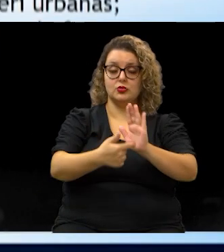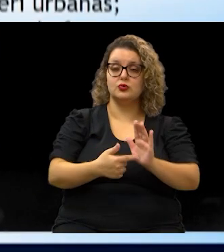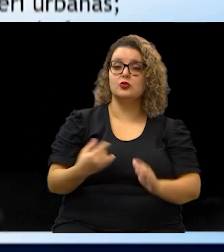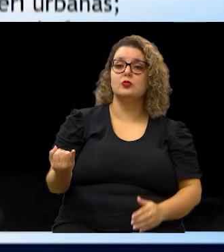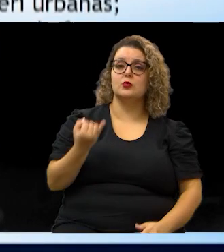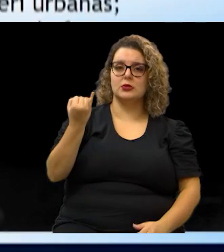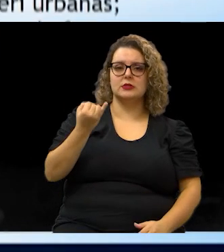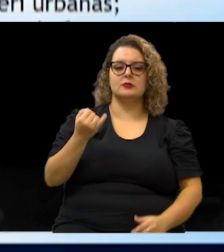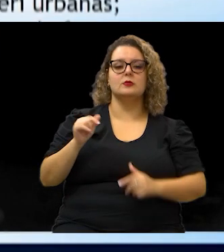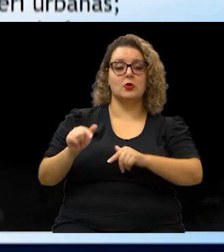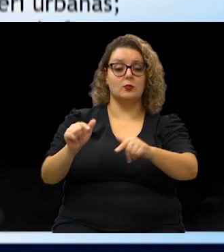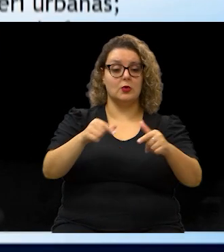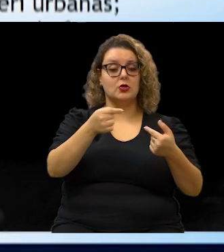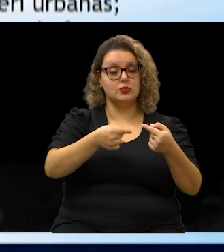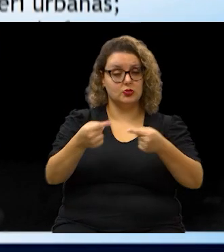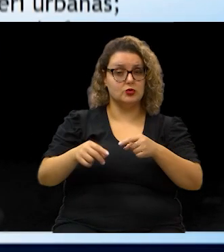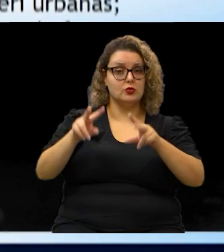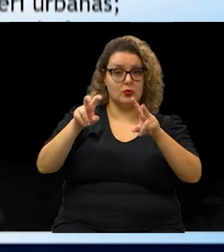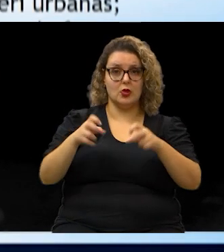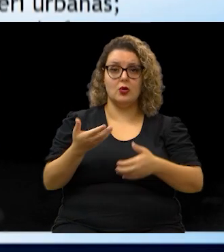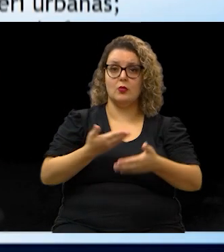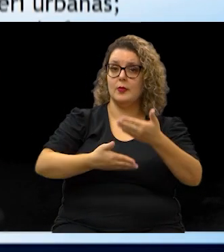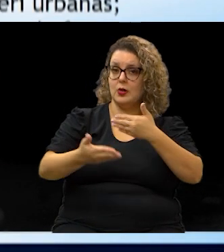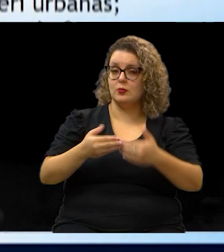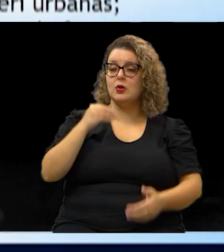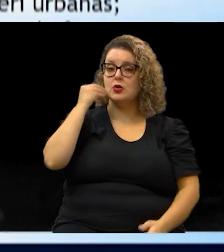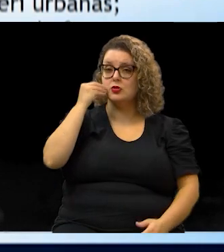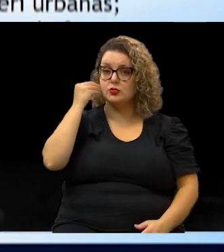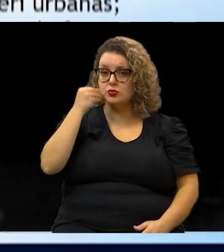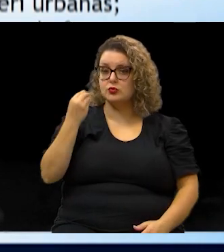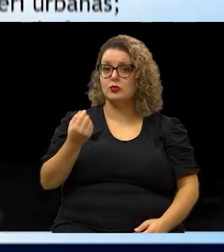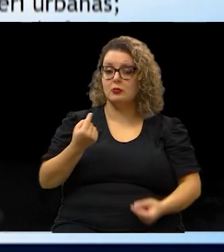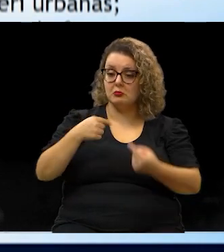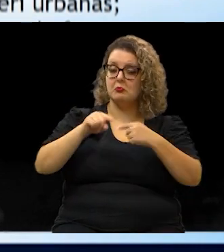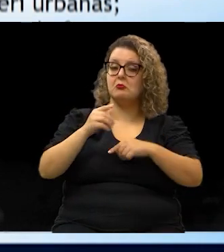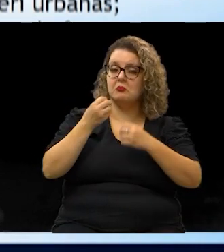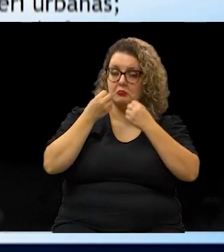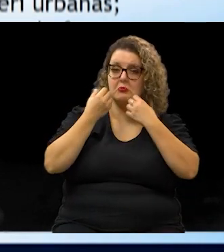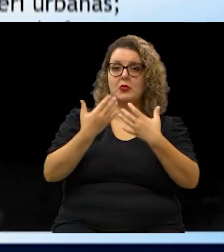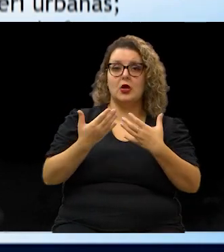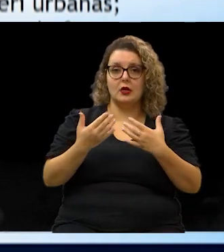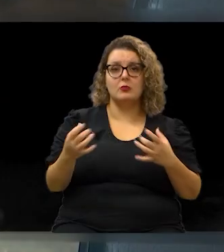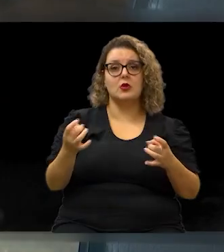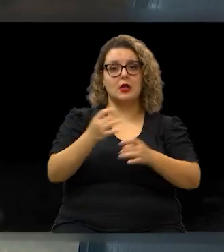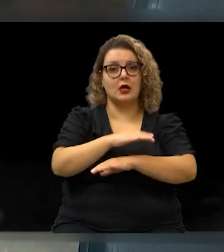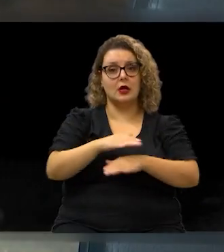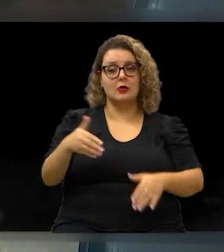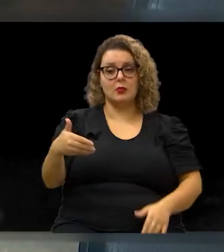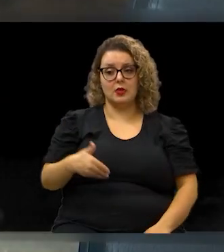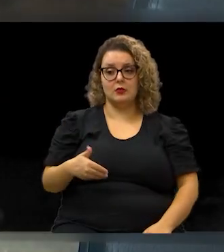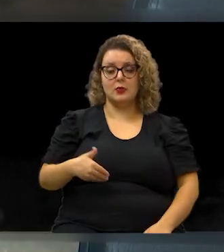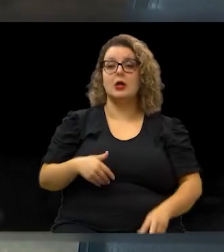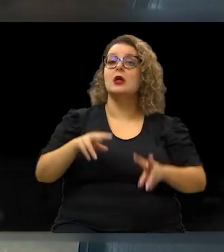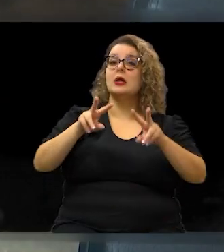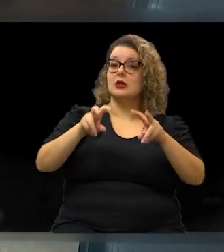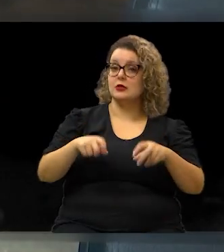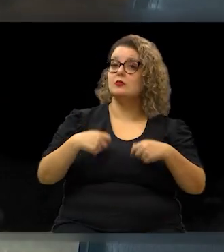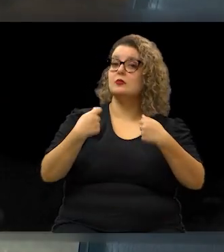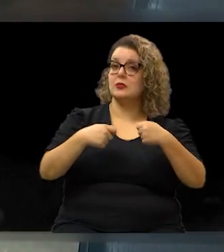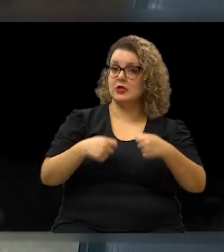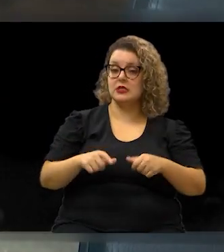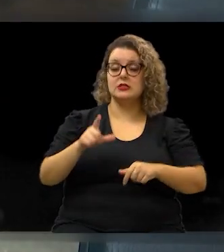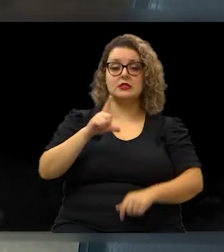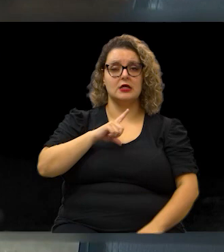discutir o tema e compartilhar as experiências bem-sucedidas no combate à fome. Esse tema tem que ter muita